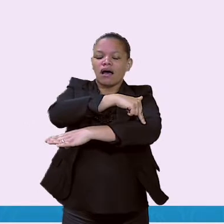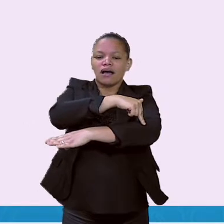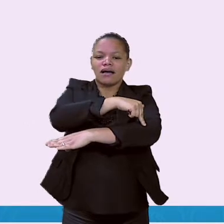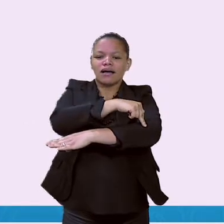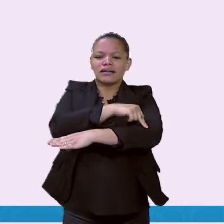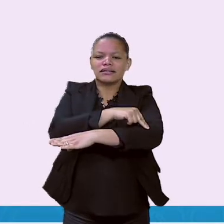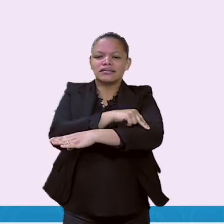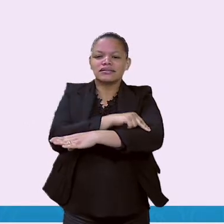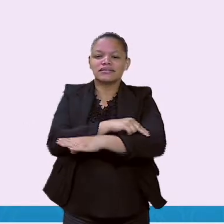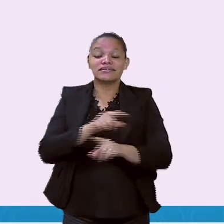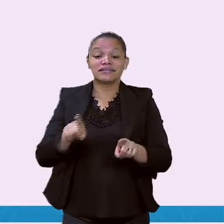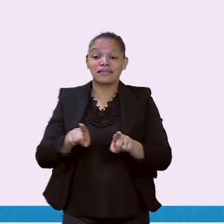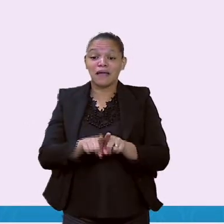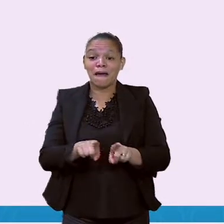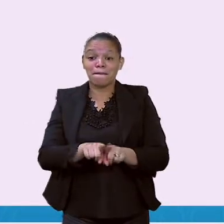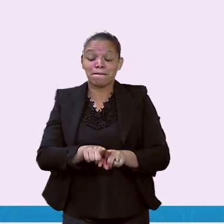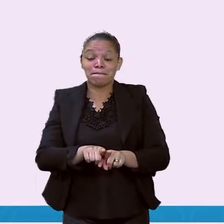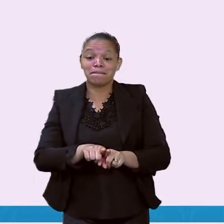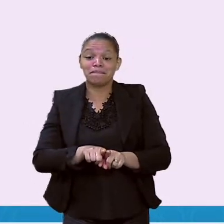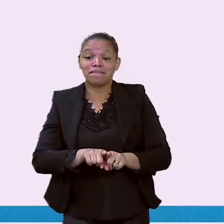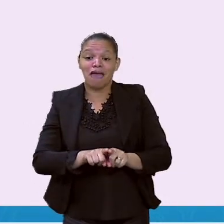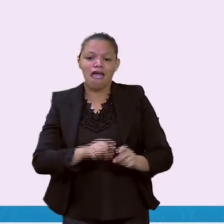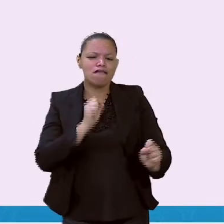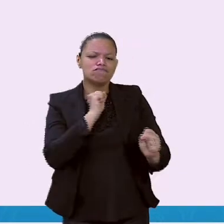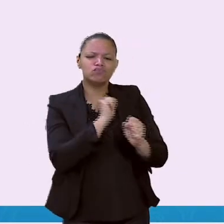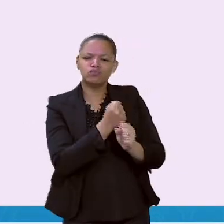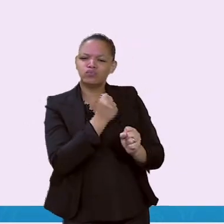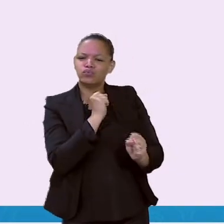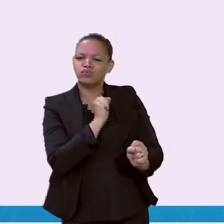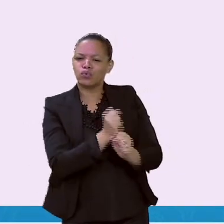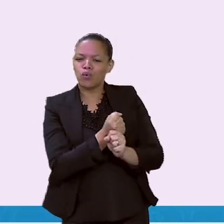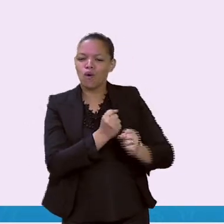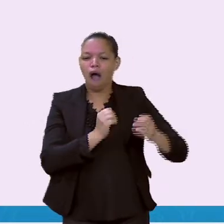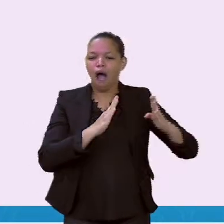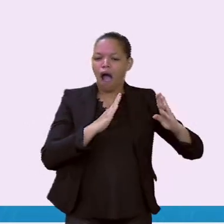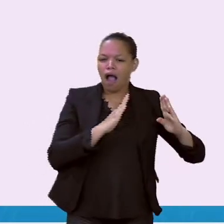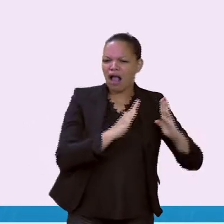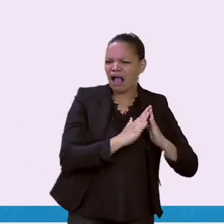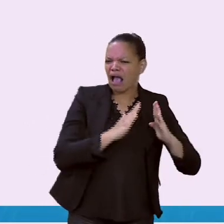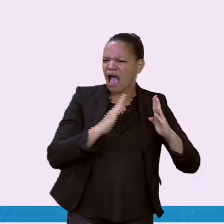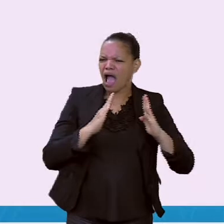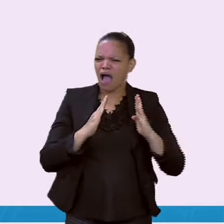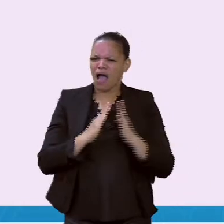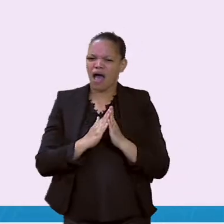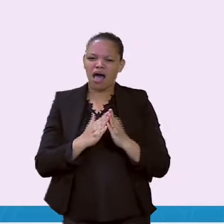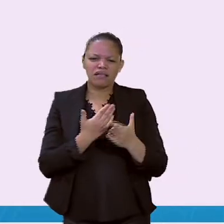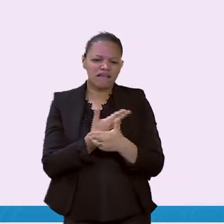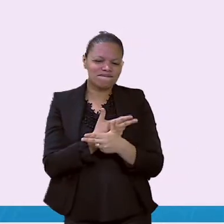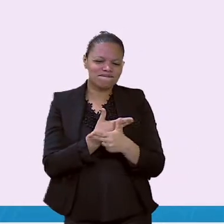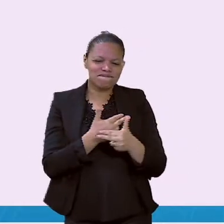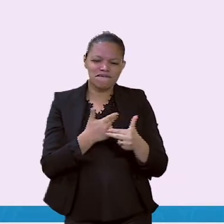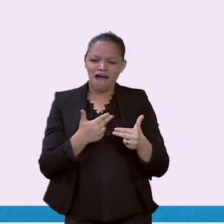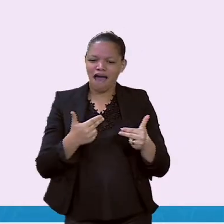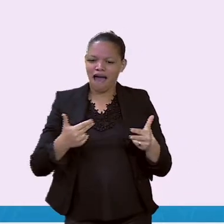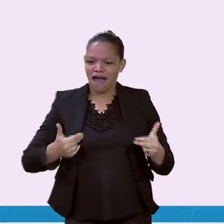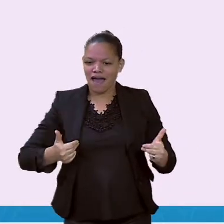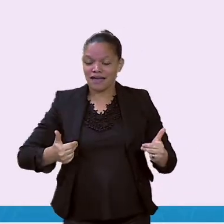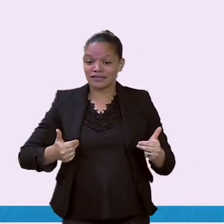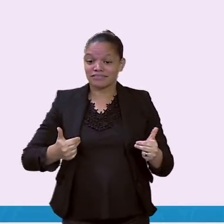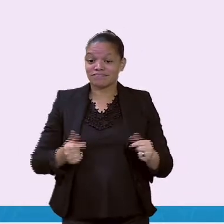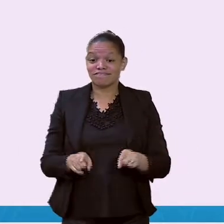são construídas as casas. Além de tudo isso, a rua é